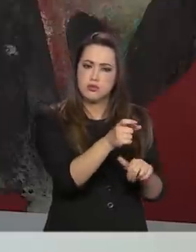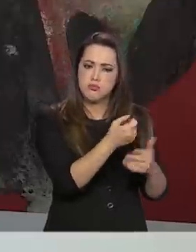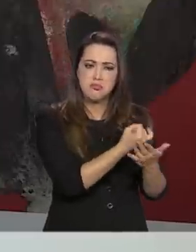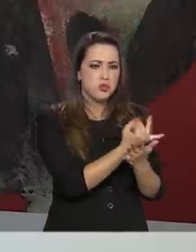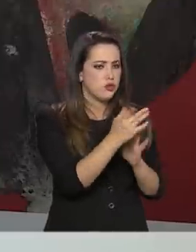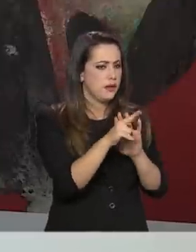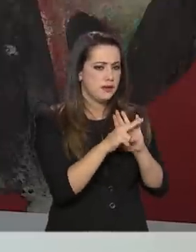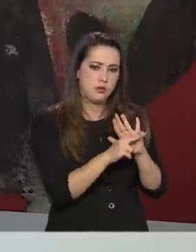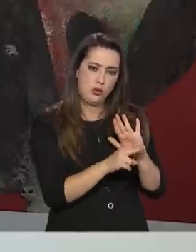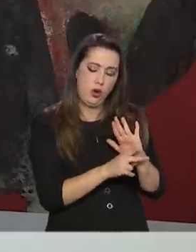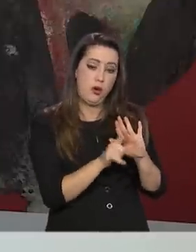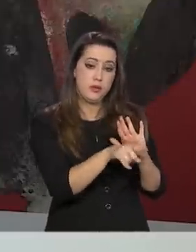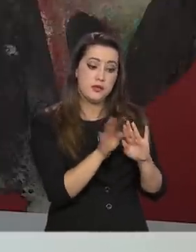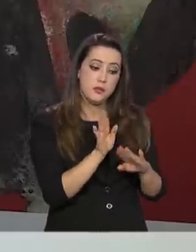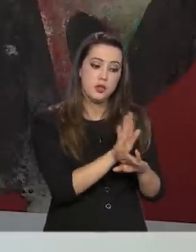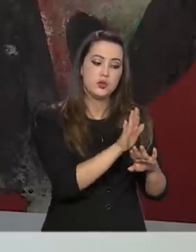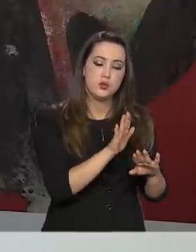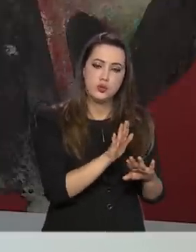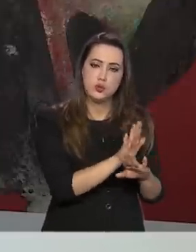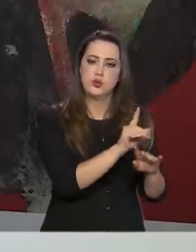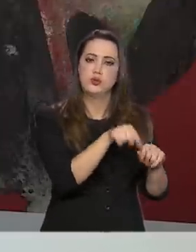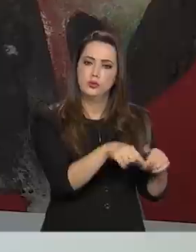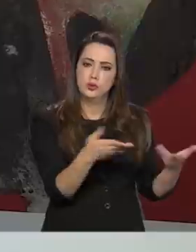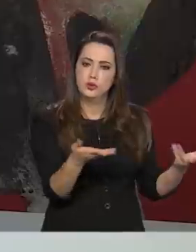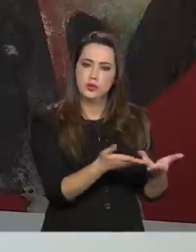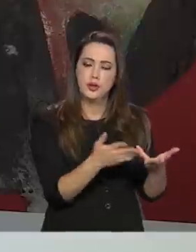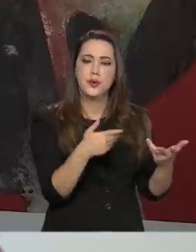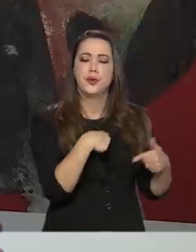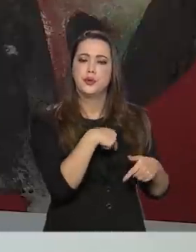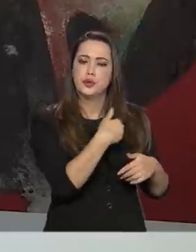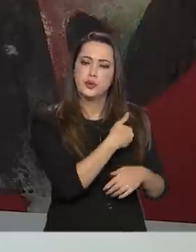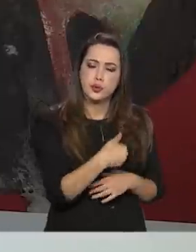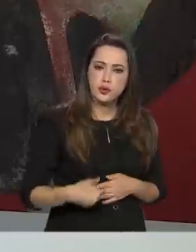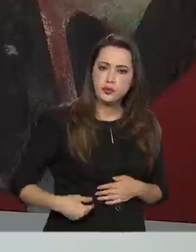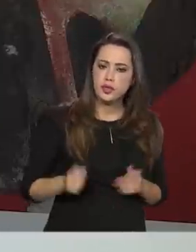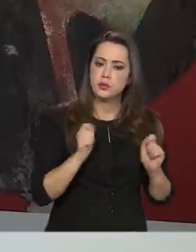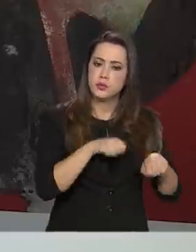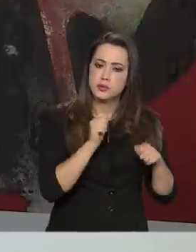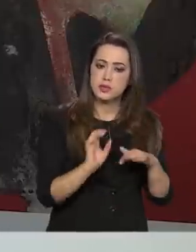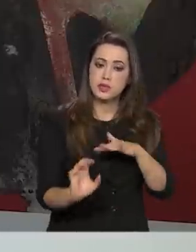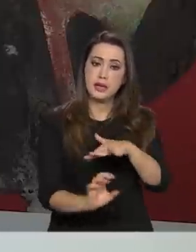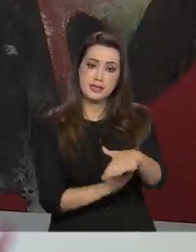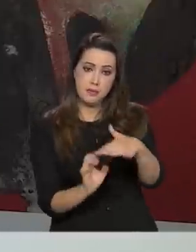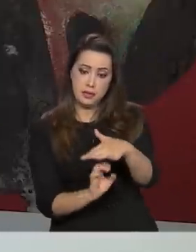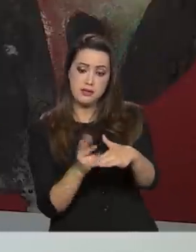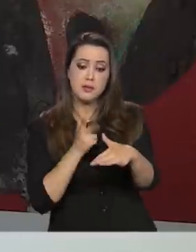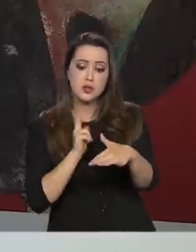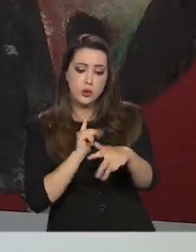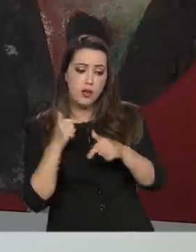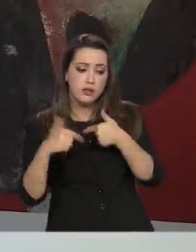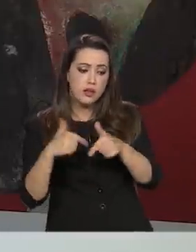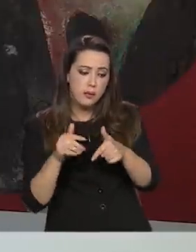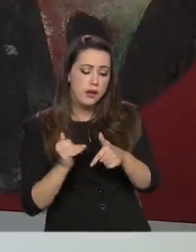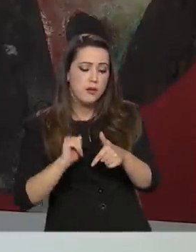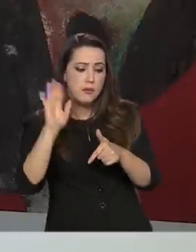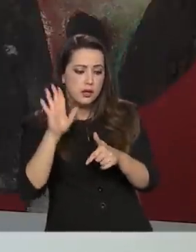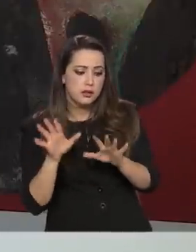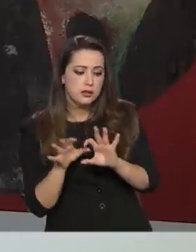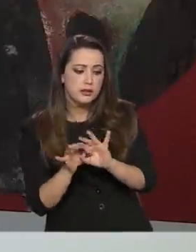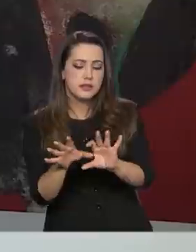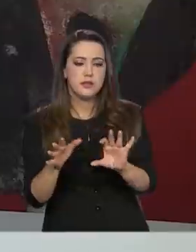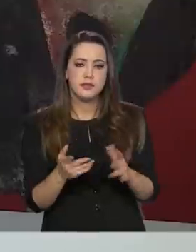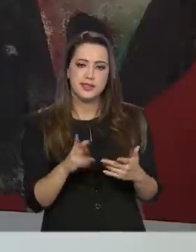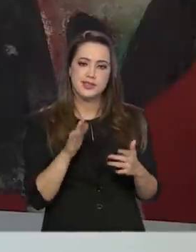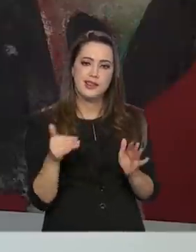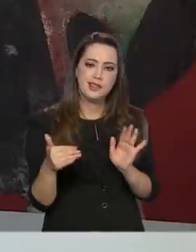para azeitar essa máquina, essa máquina pública, deixar que a iniciativa privada trabalhe de uma forma mais livre,